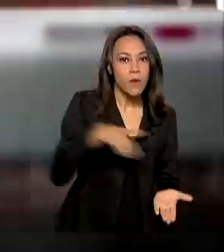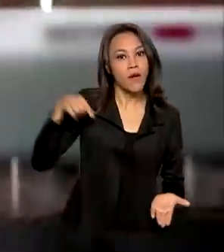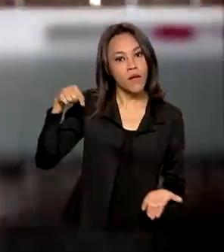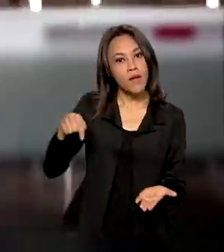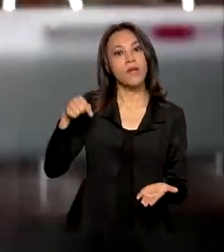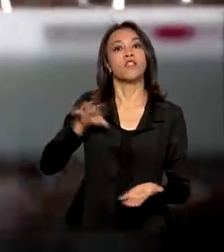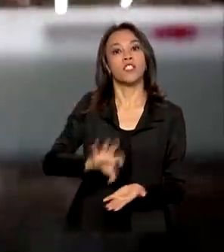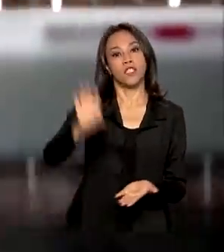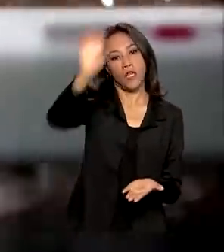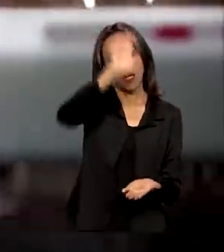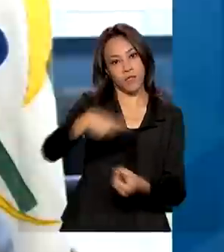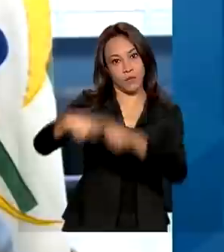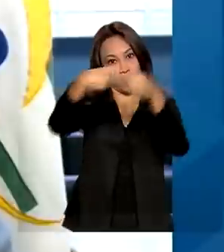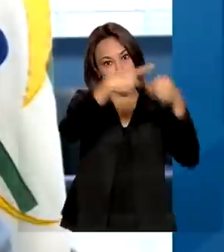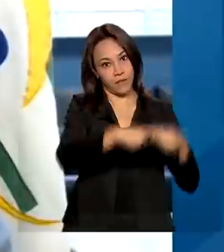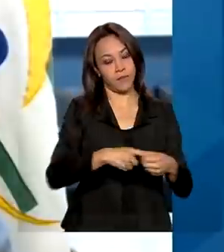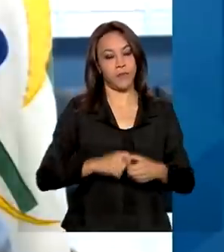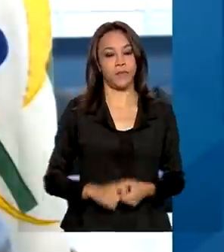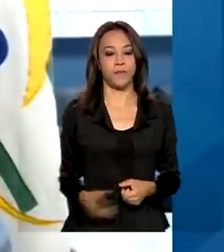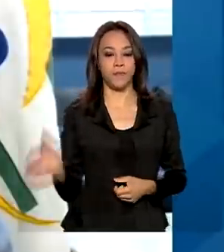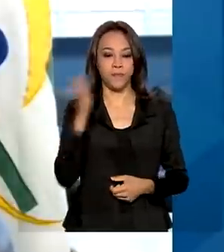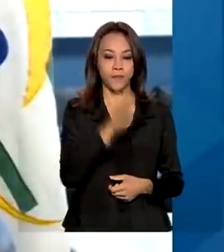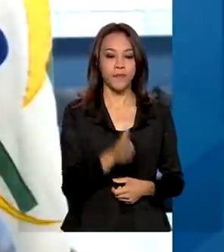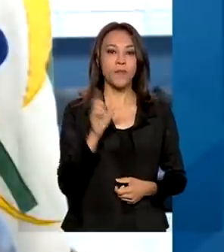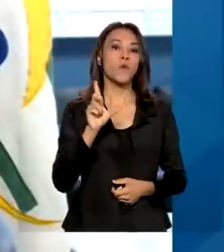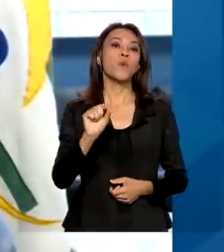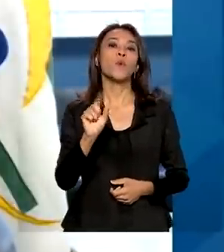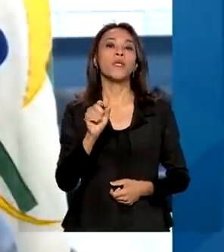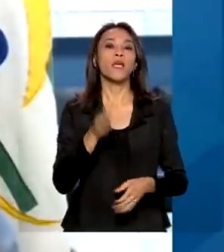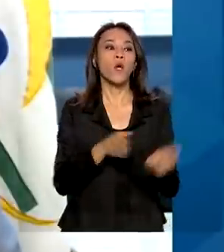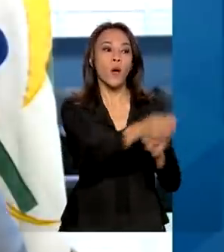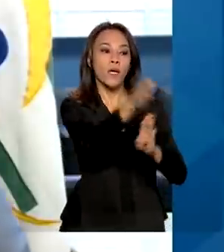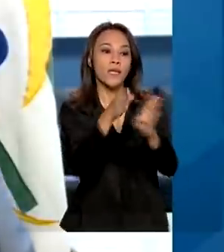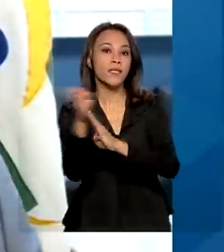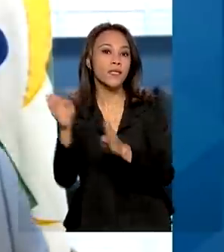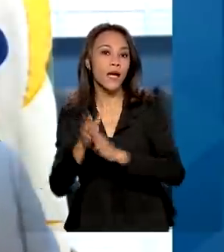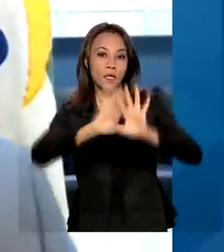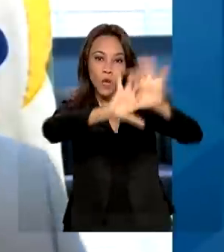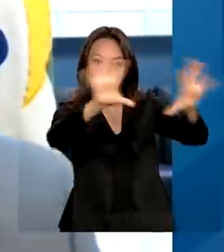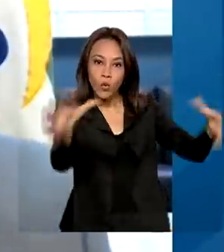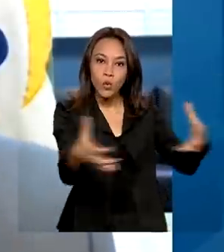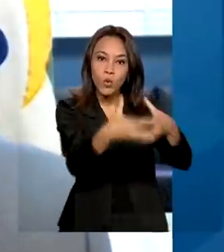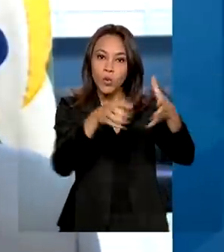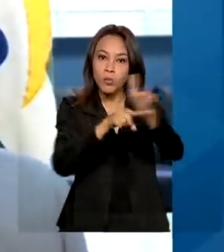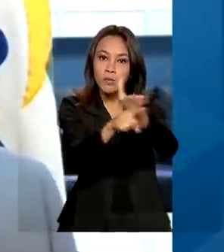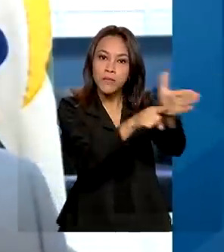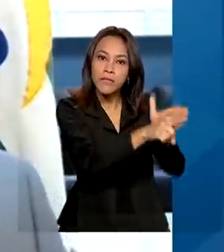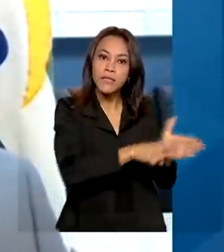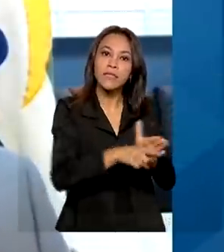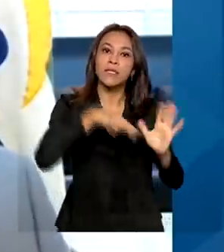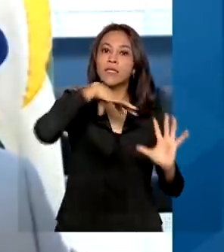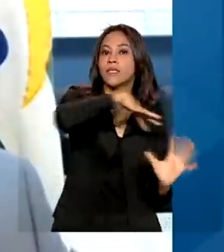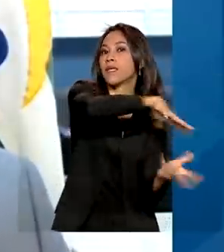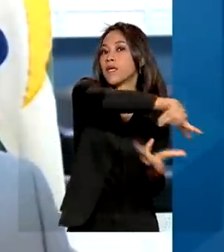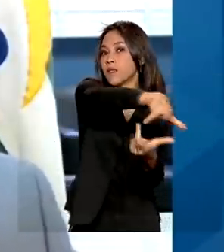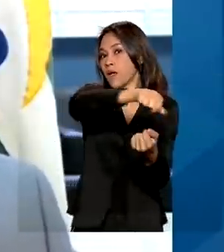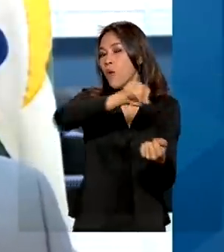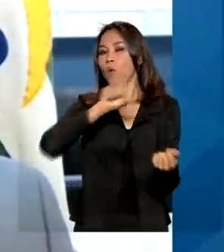estados e municípios. O que tem norteado a comunidade científica internacional num cenário de incertezas é